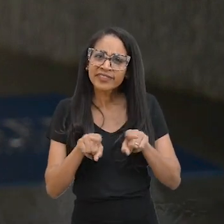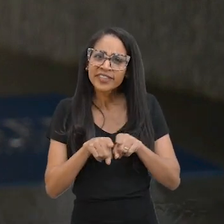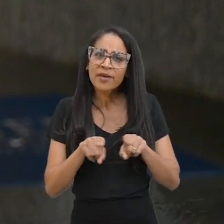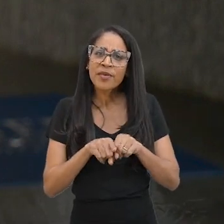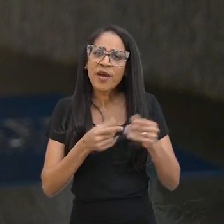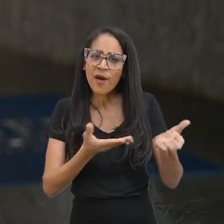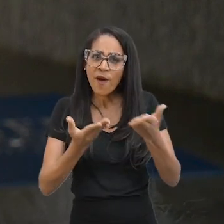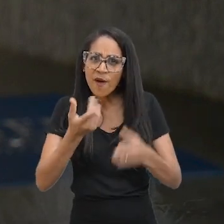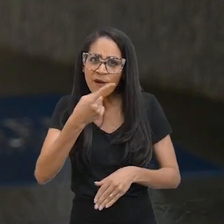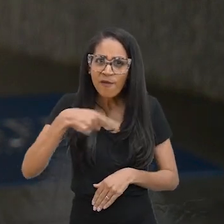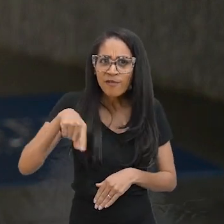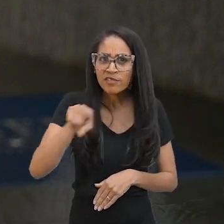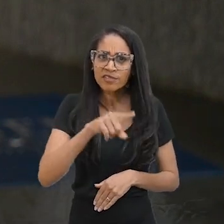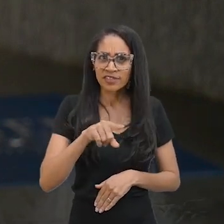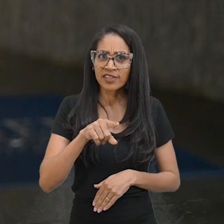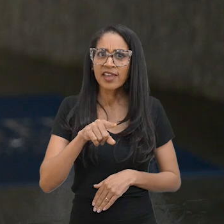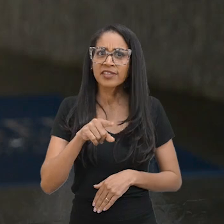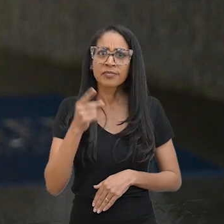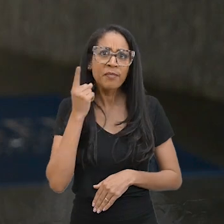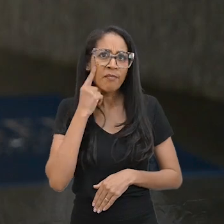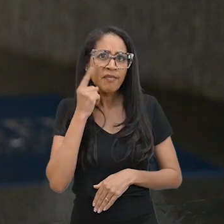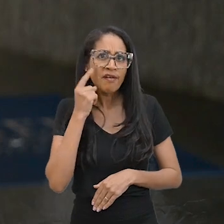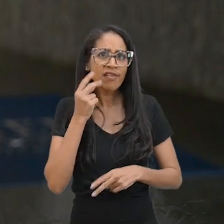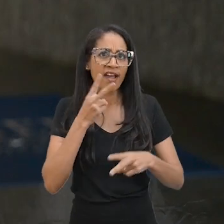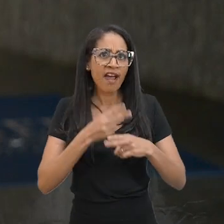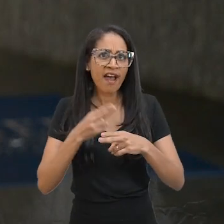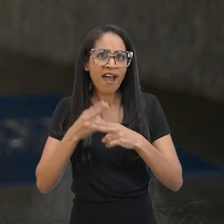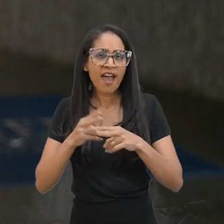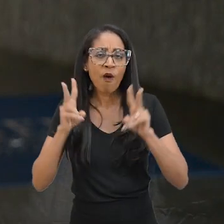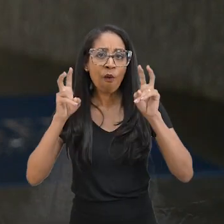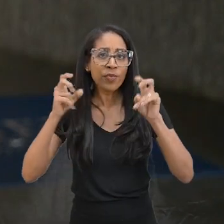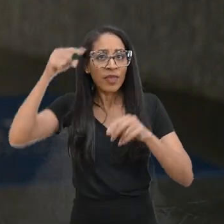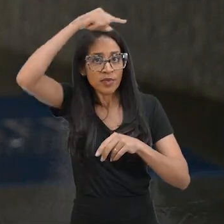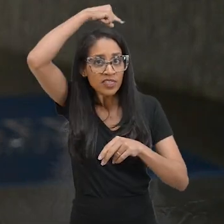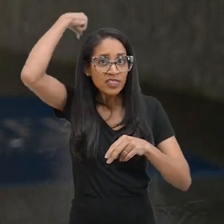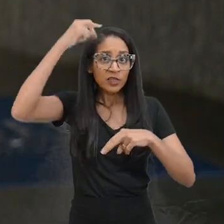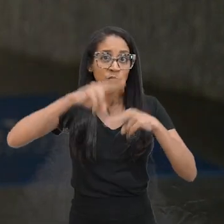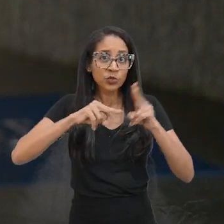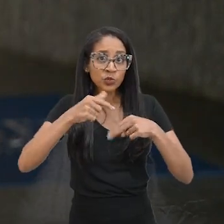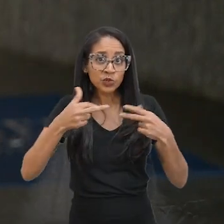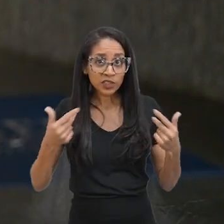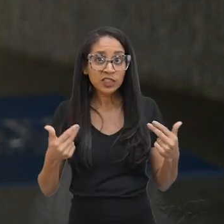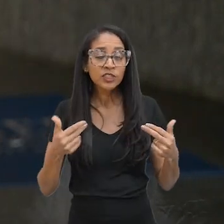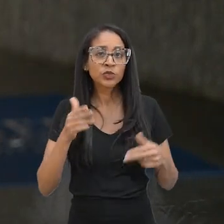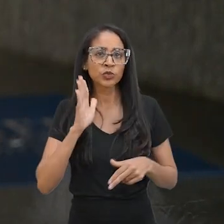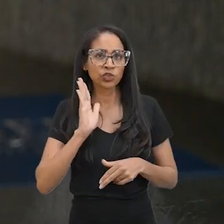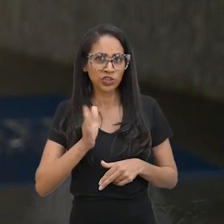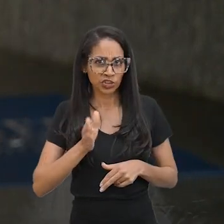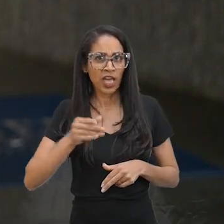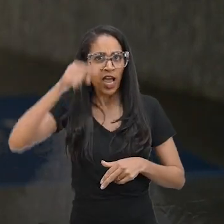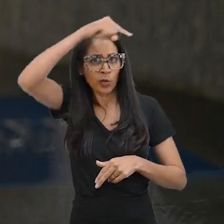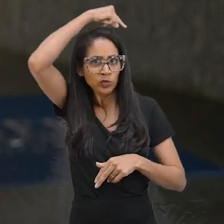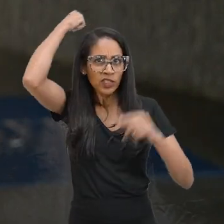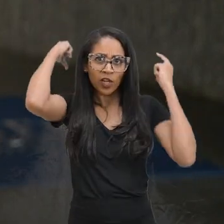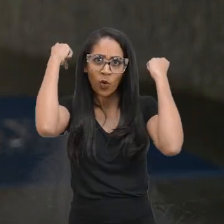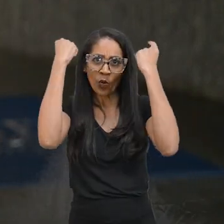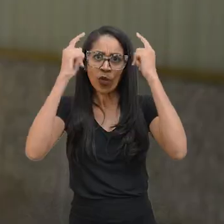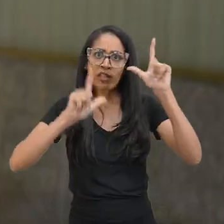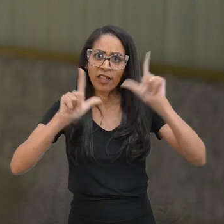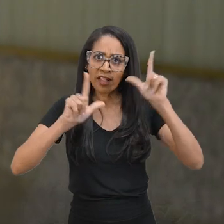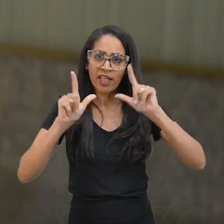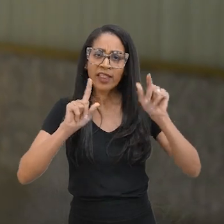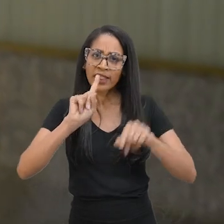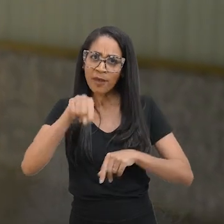Inclusive, convidamos vocês a conferirem a nossa série sobre os santos juninos. A do Santo Antônio já está no ar. Confere lá depois.